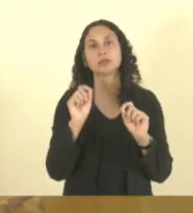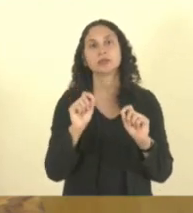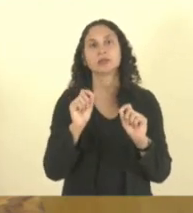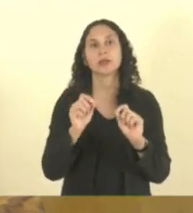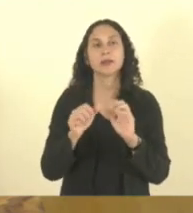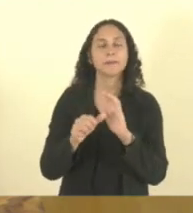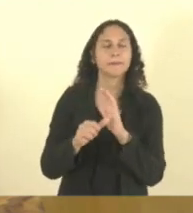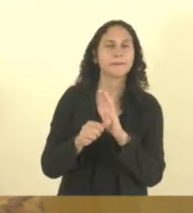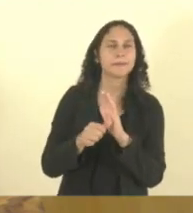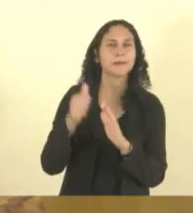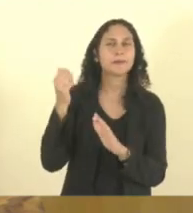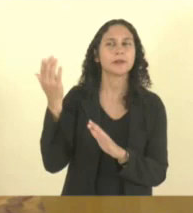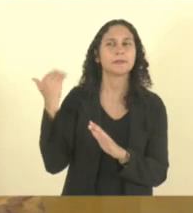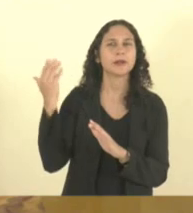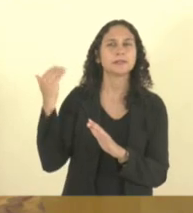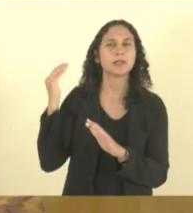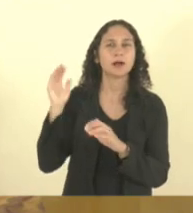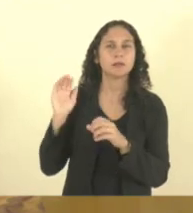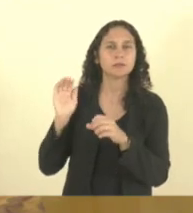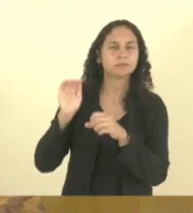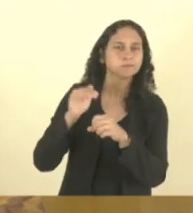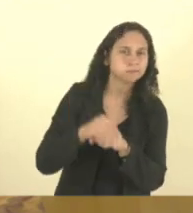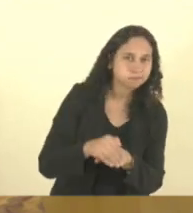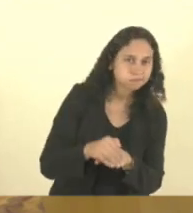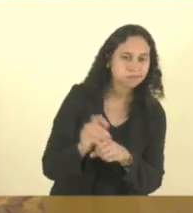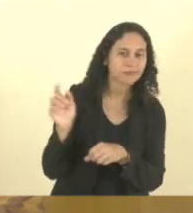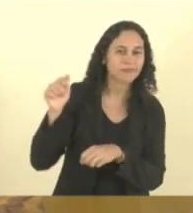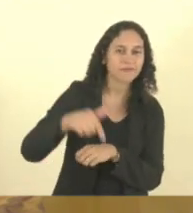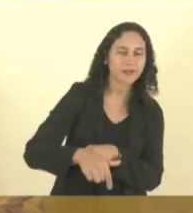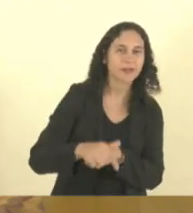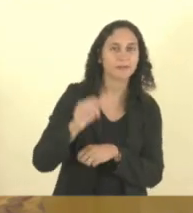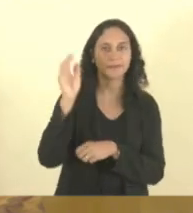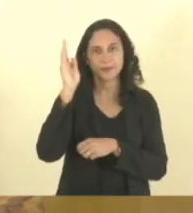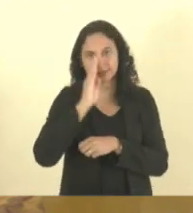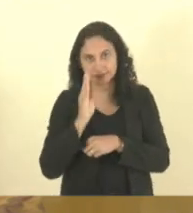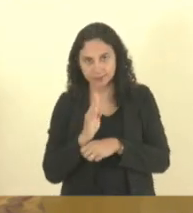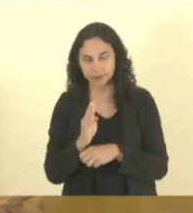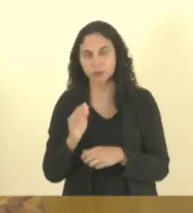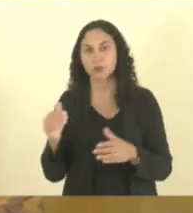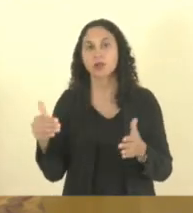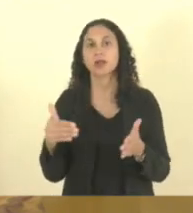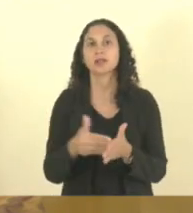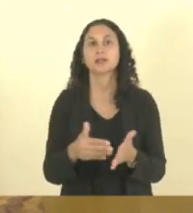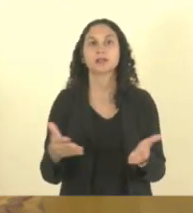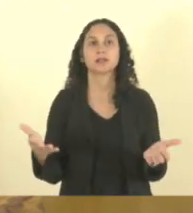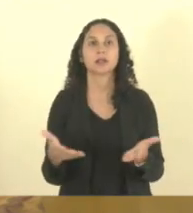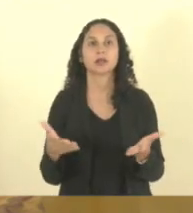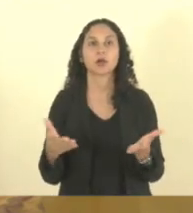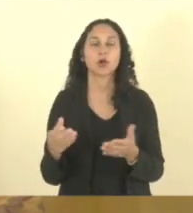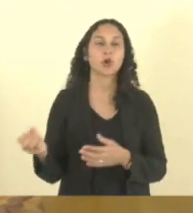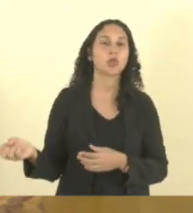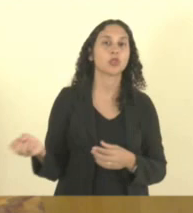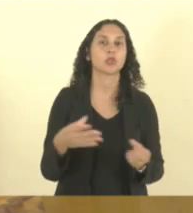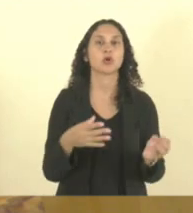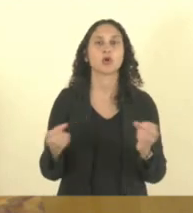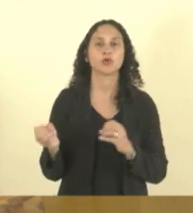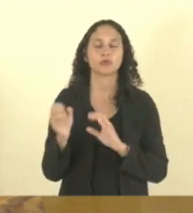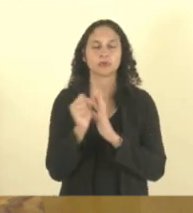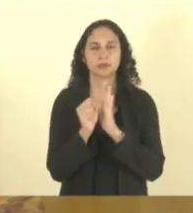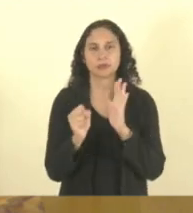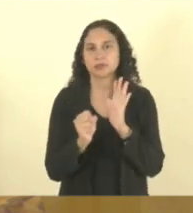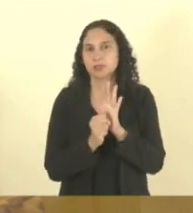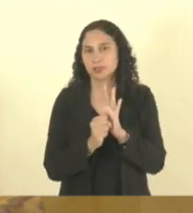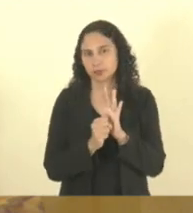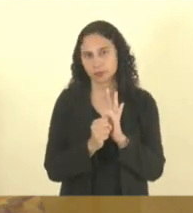que chegaram ao torrão de Vasco Fernandes Coutinho até a recente chegada de novos migrantes na segunda metade do século